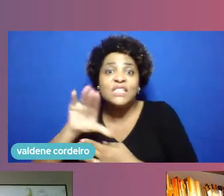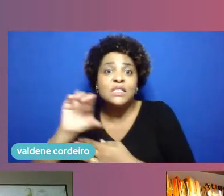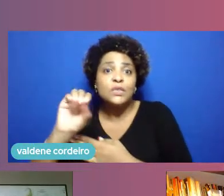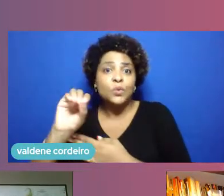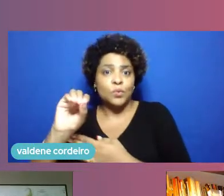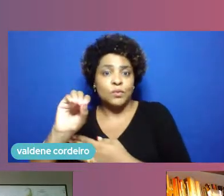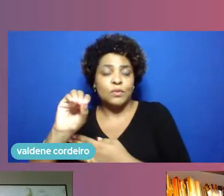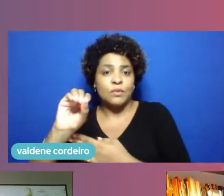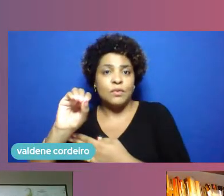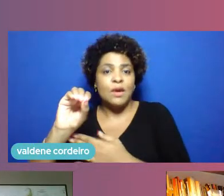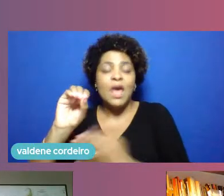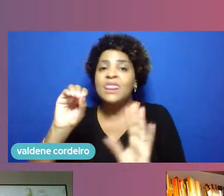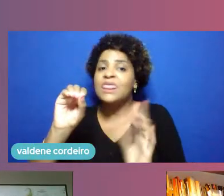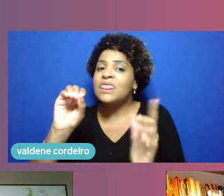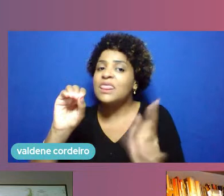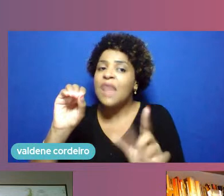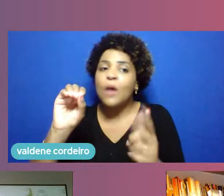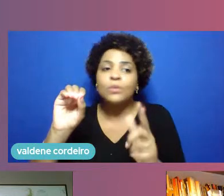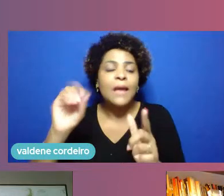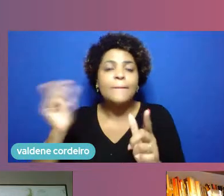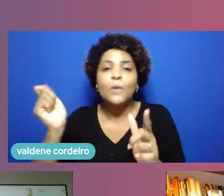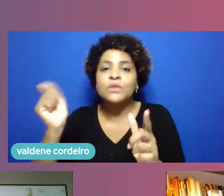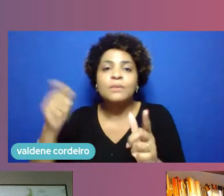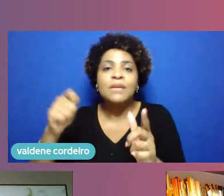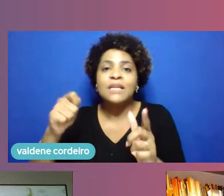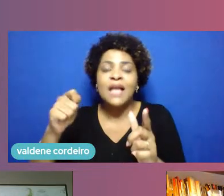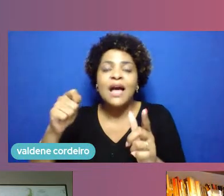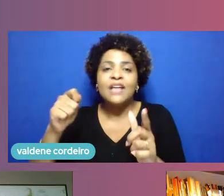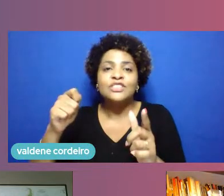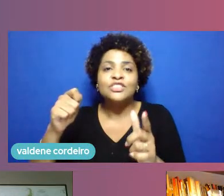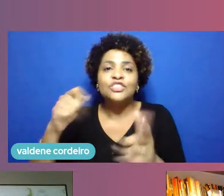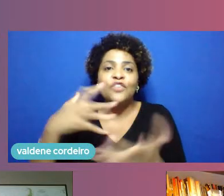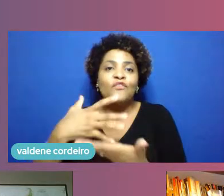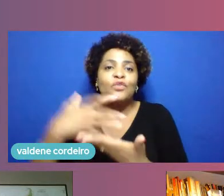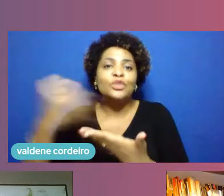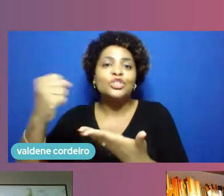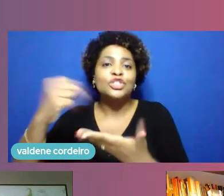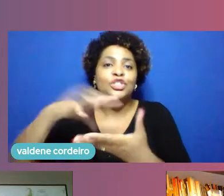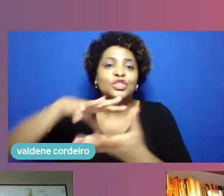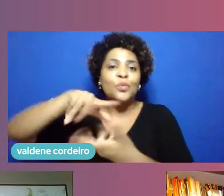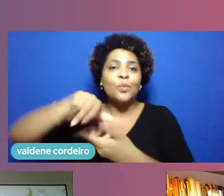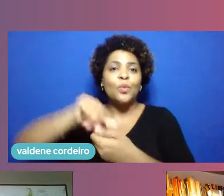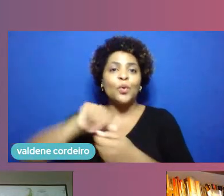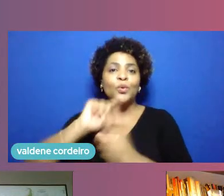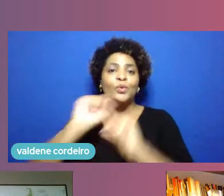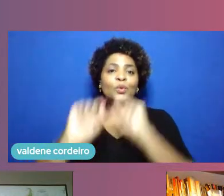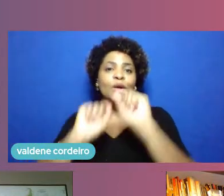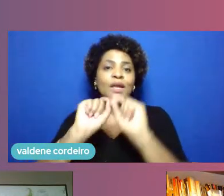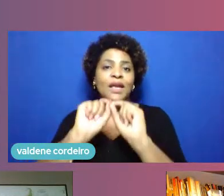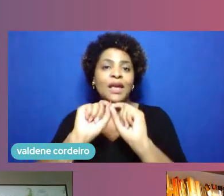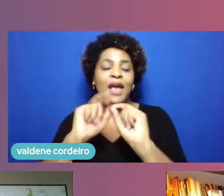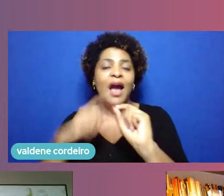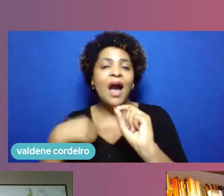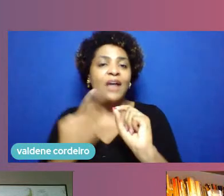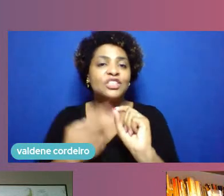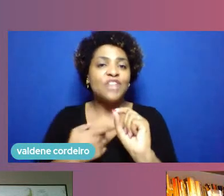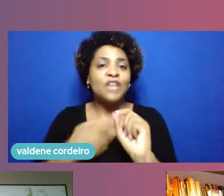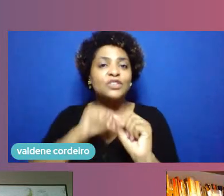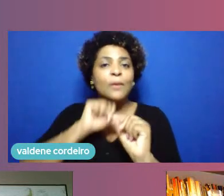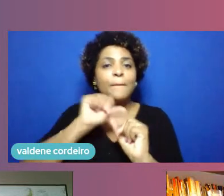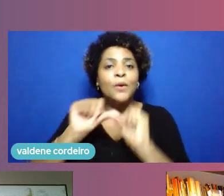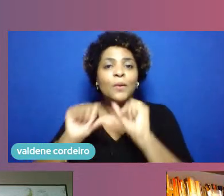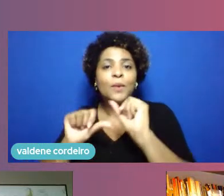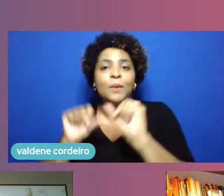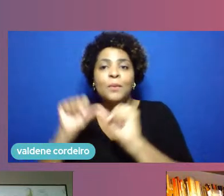absolutamente como escapar de um mundo onde nós transitamos continuamente por isso que está